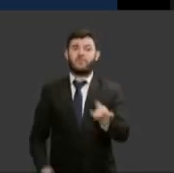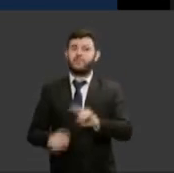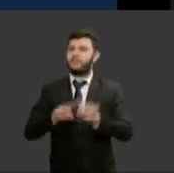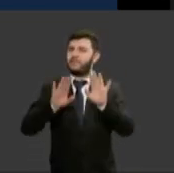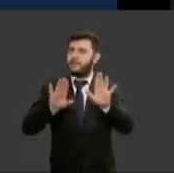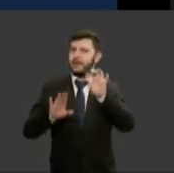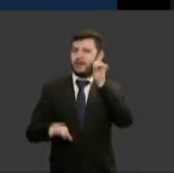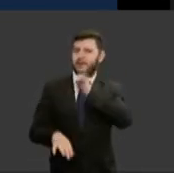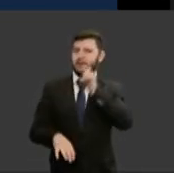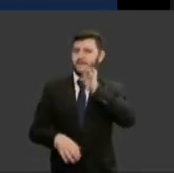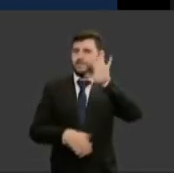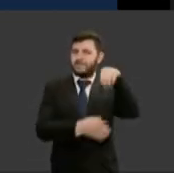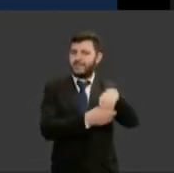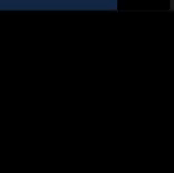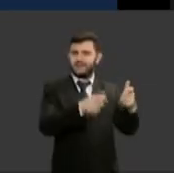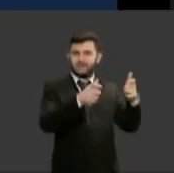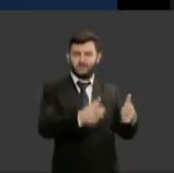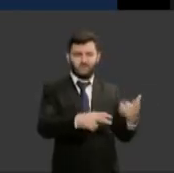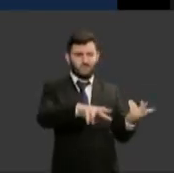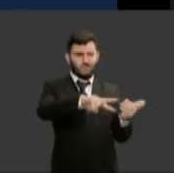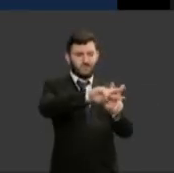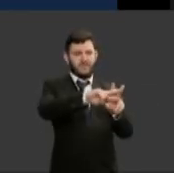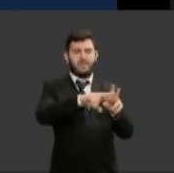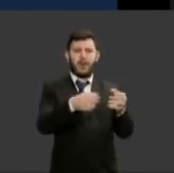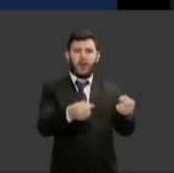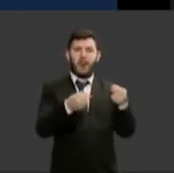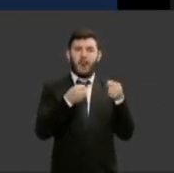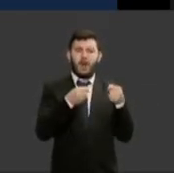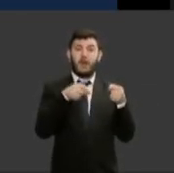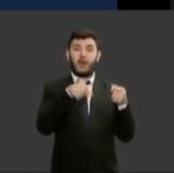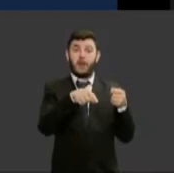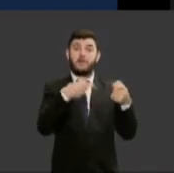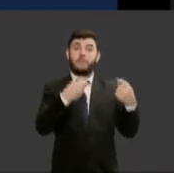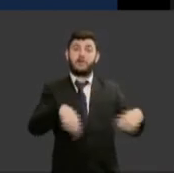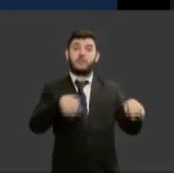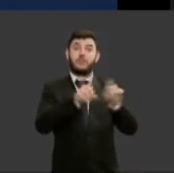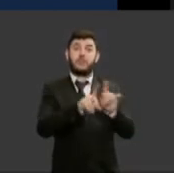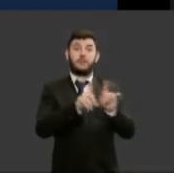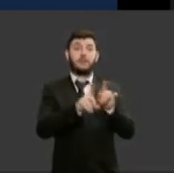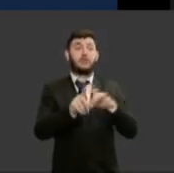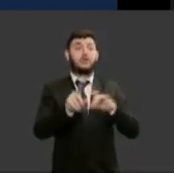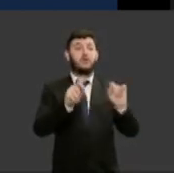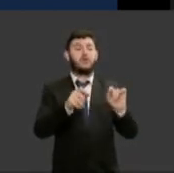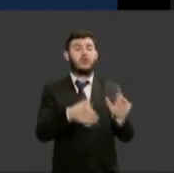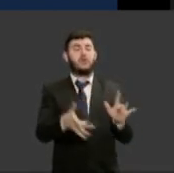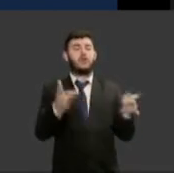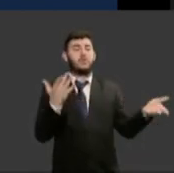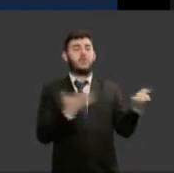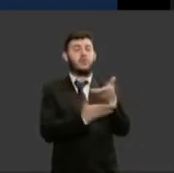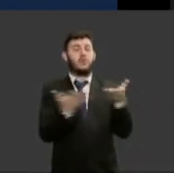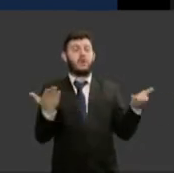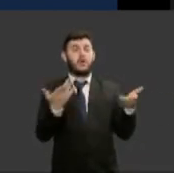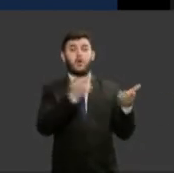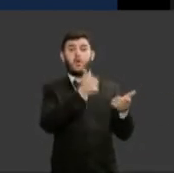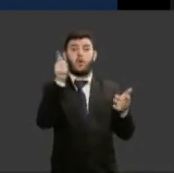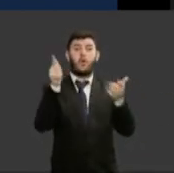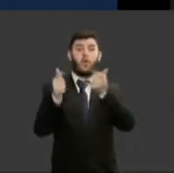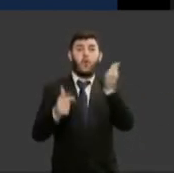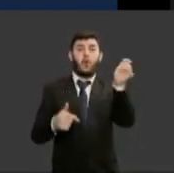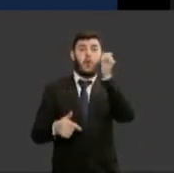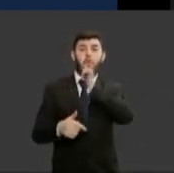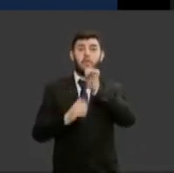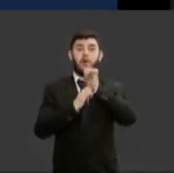prisionais também exige que tenha um aparato com outras mulheres como contraparte para a realização de